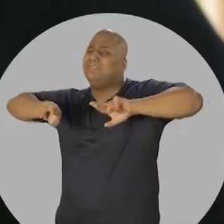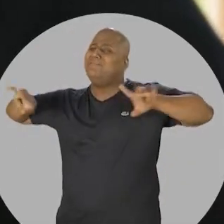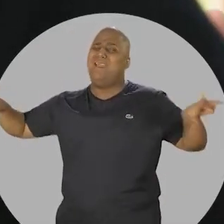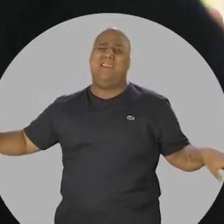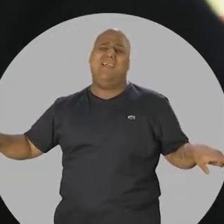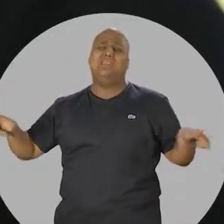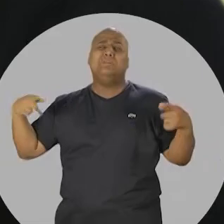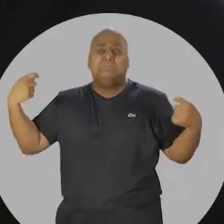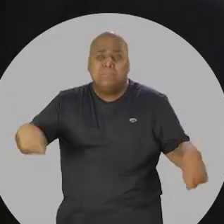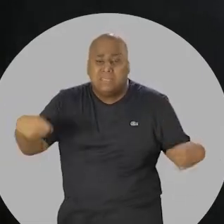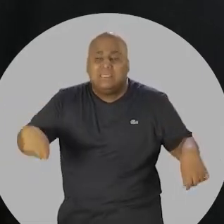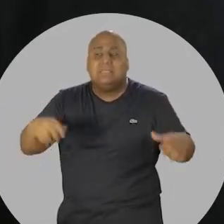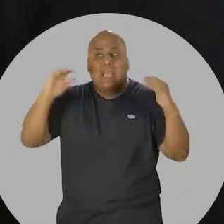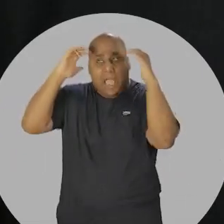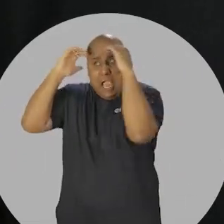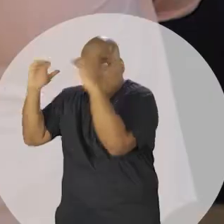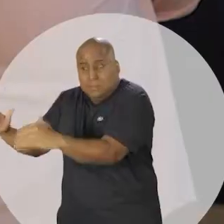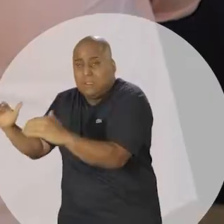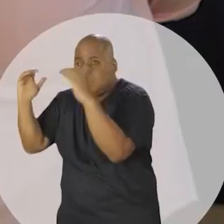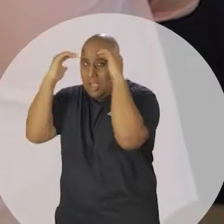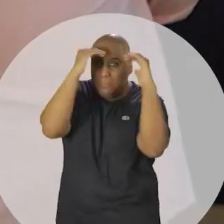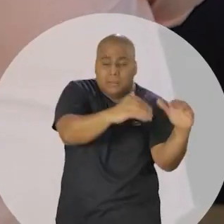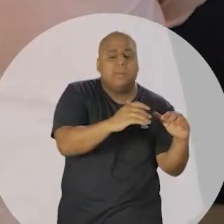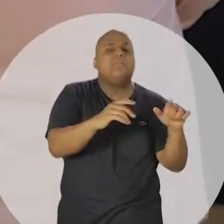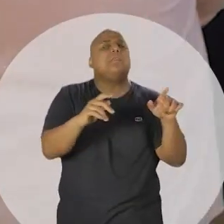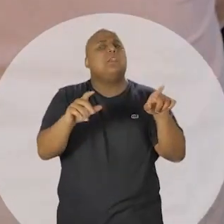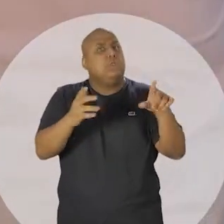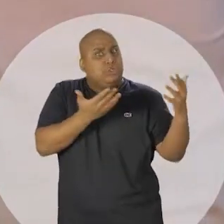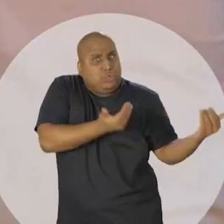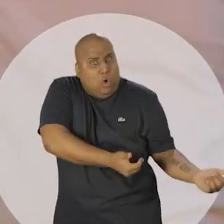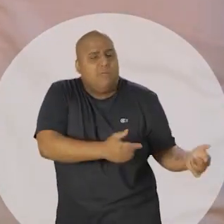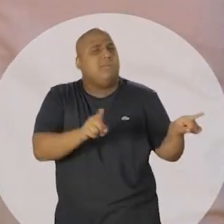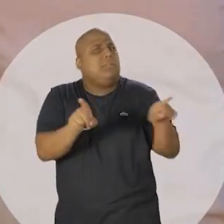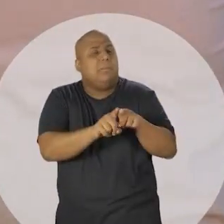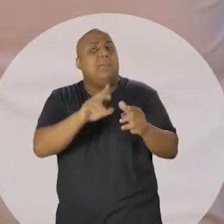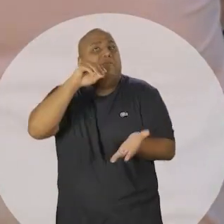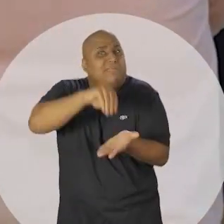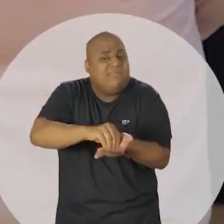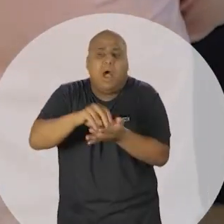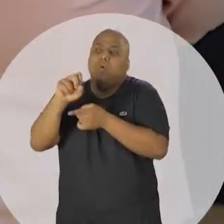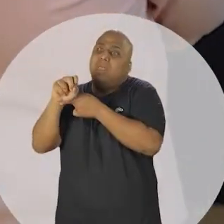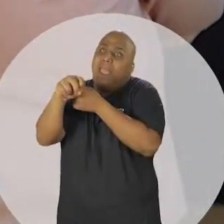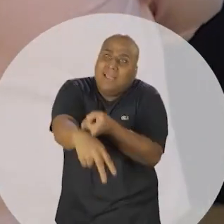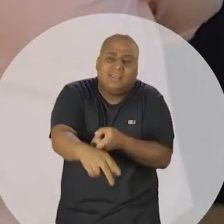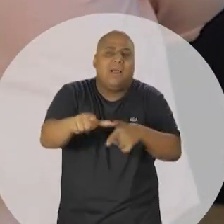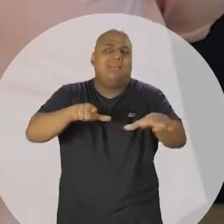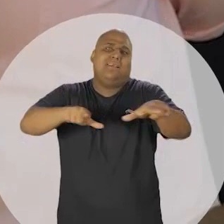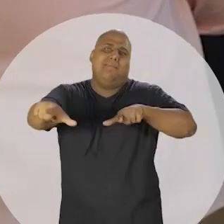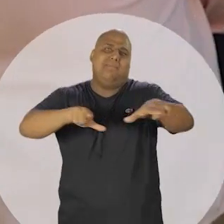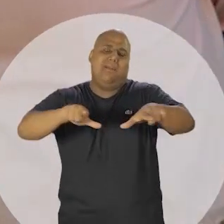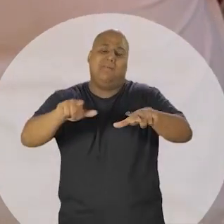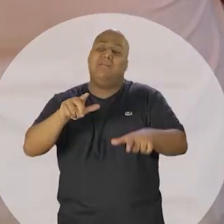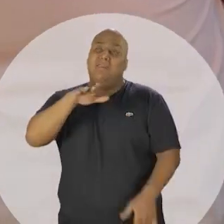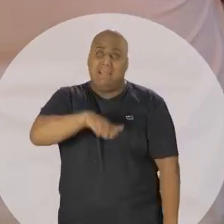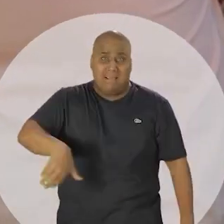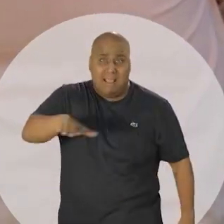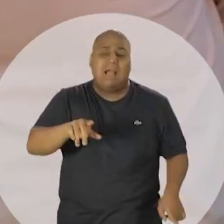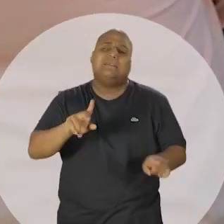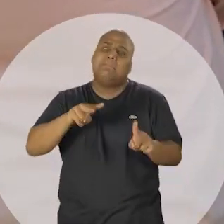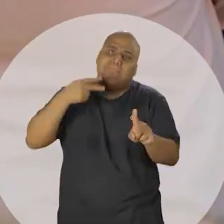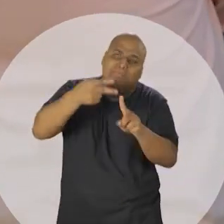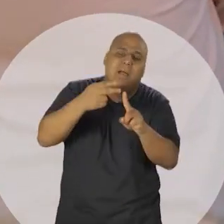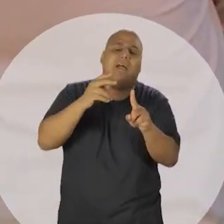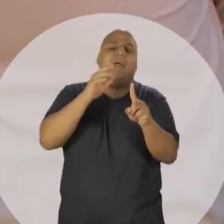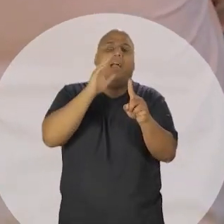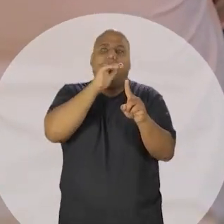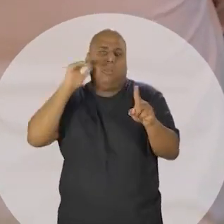da Avenida Paulista. Isso não pode ser assim. E de outro lado, os jovens, né? Que também ainda não entraram na engrenagem da produção, especialmente